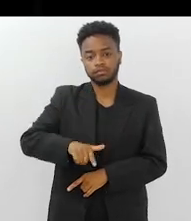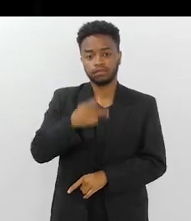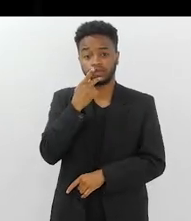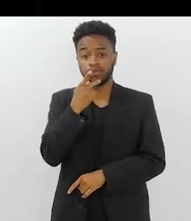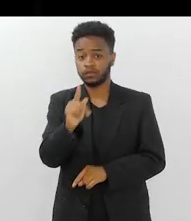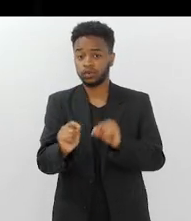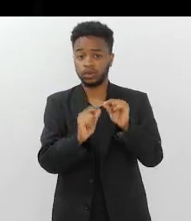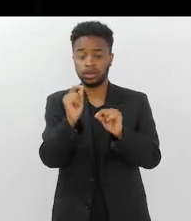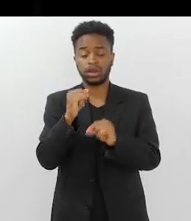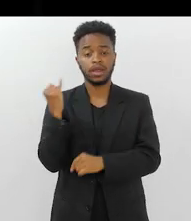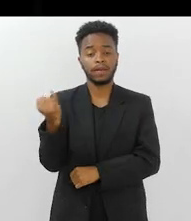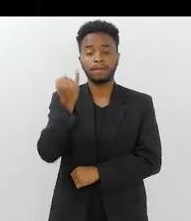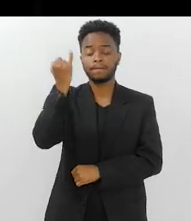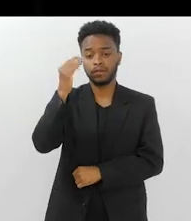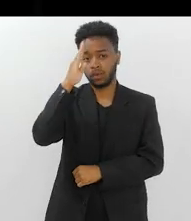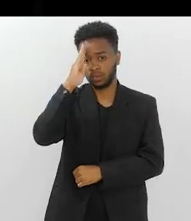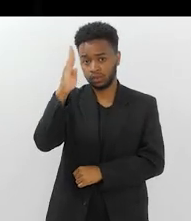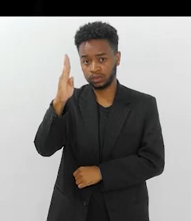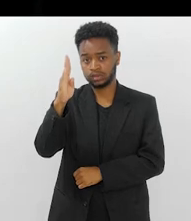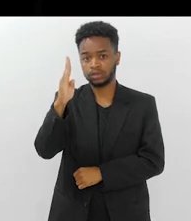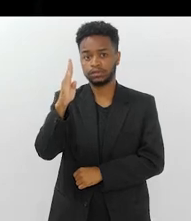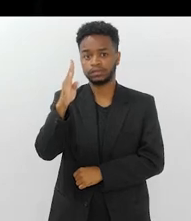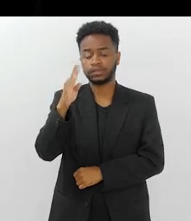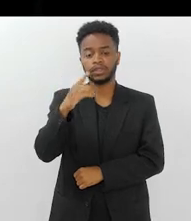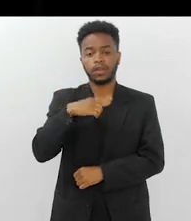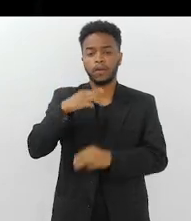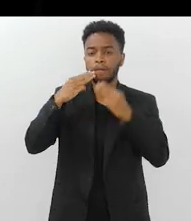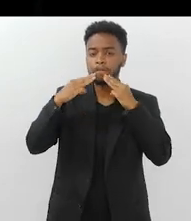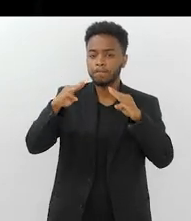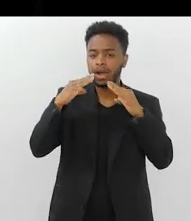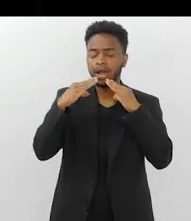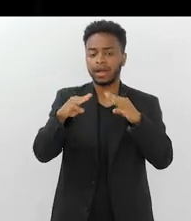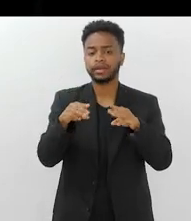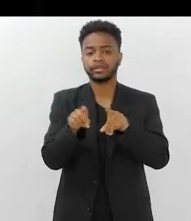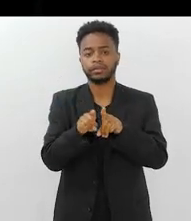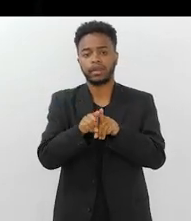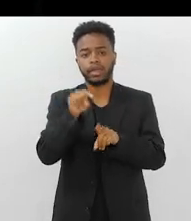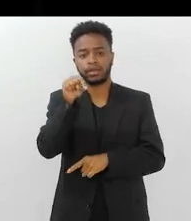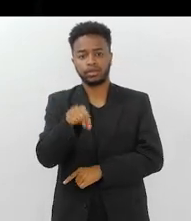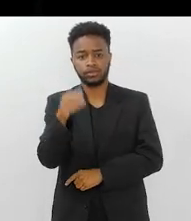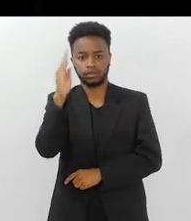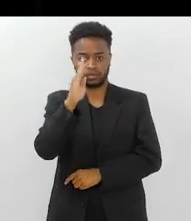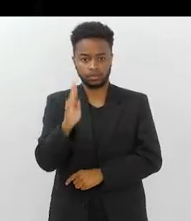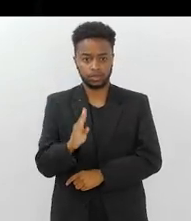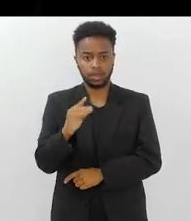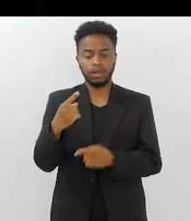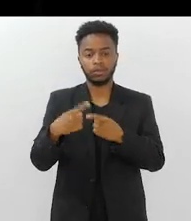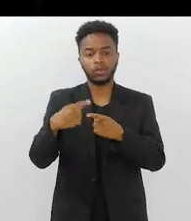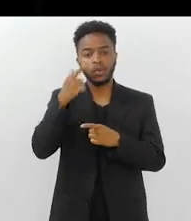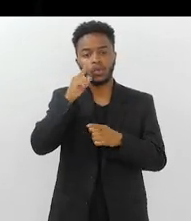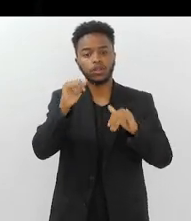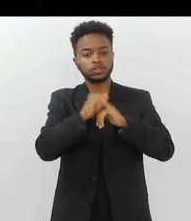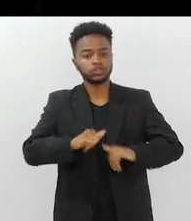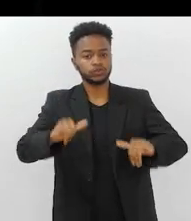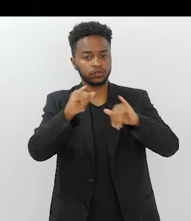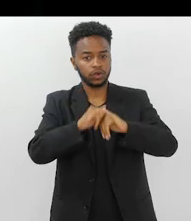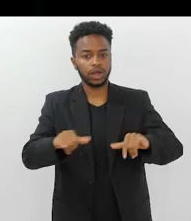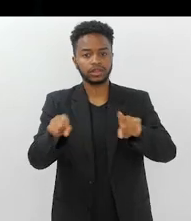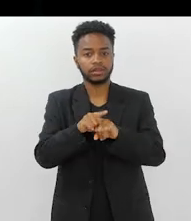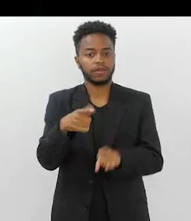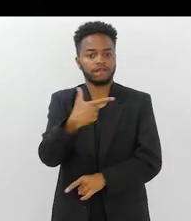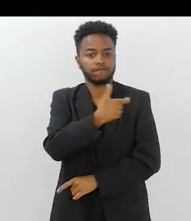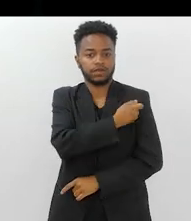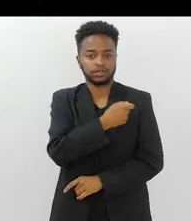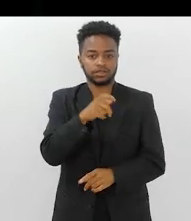fundamental o marketing no Brasil de divulgar bastante e